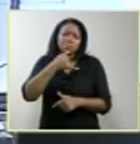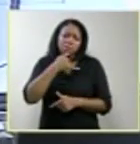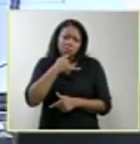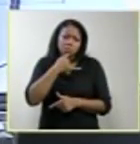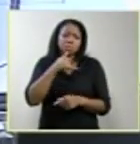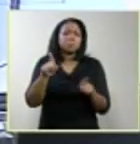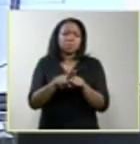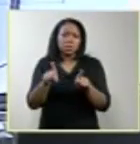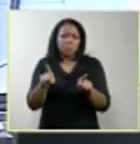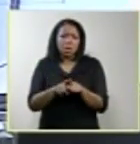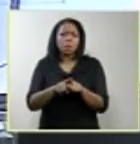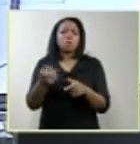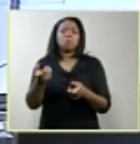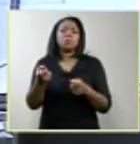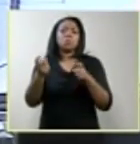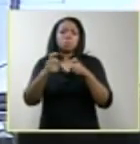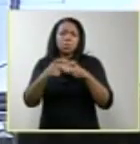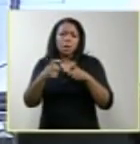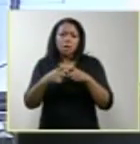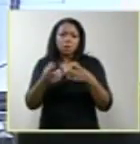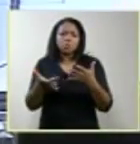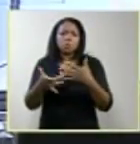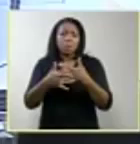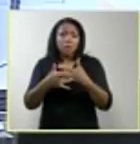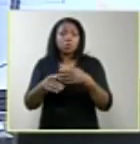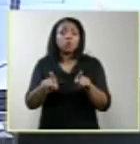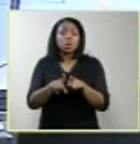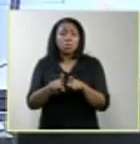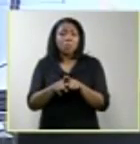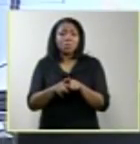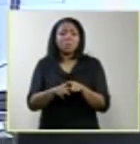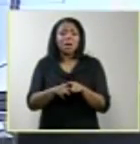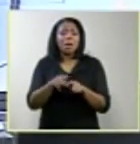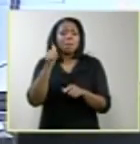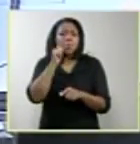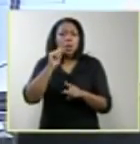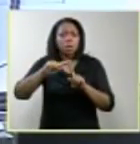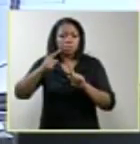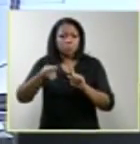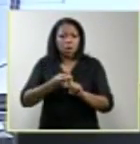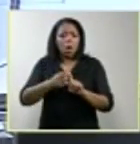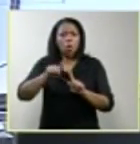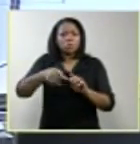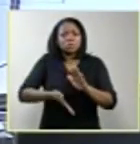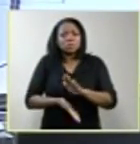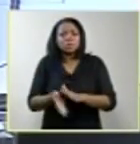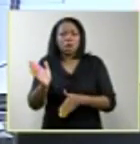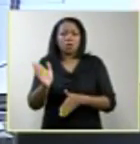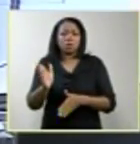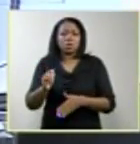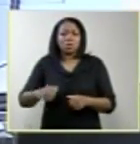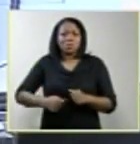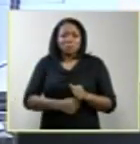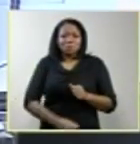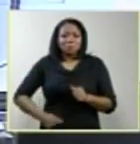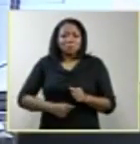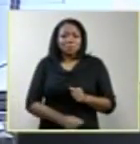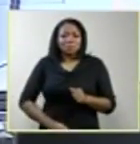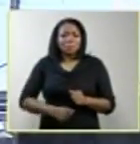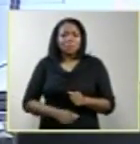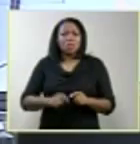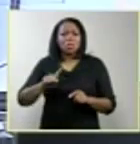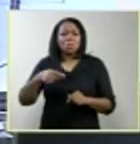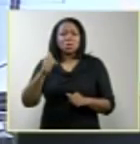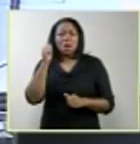e angustiante para a paciente que sai, e elas relatam que saem do exame de ultrassom, perdem o humo, começam a